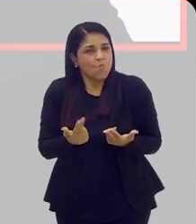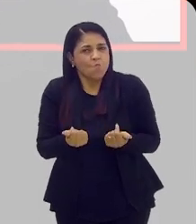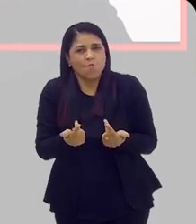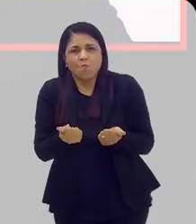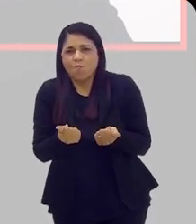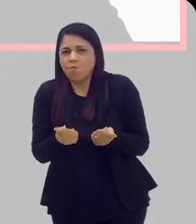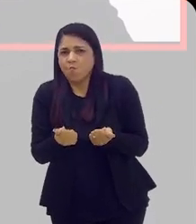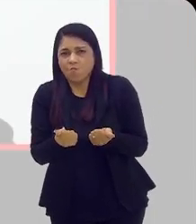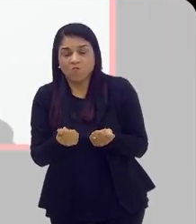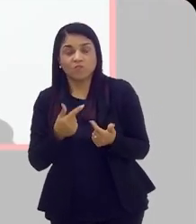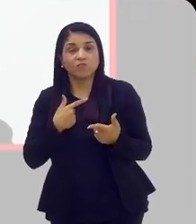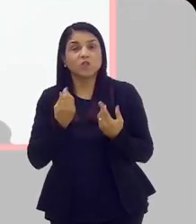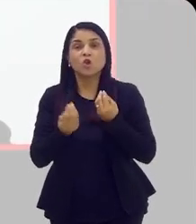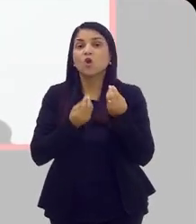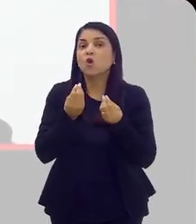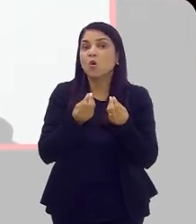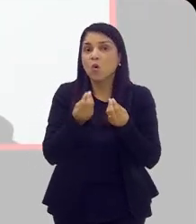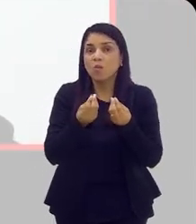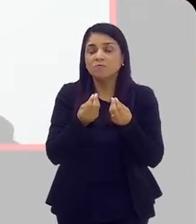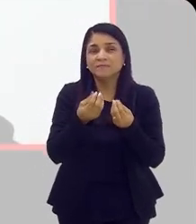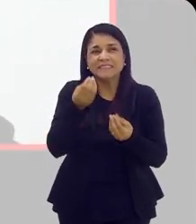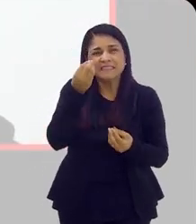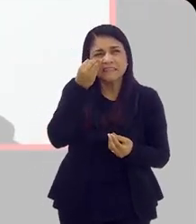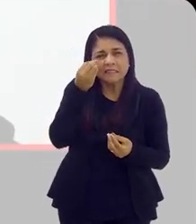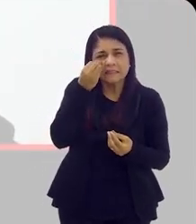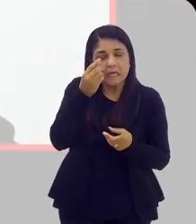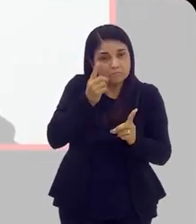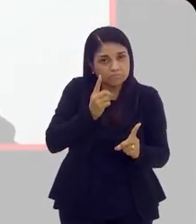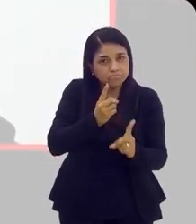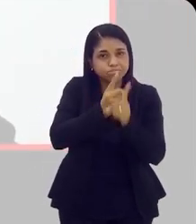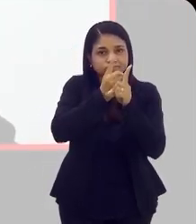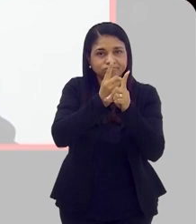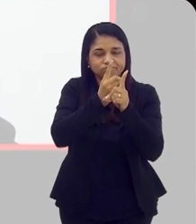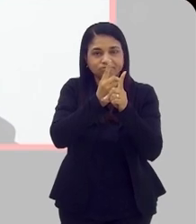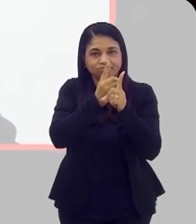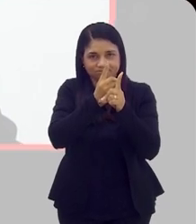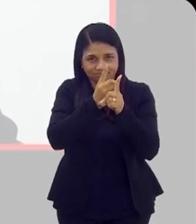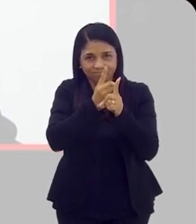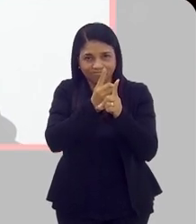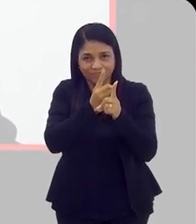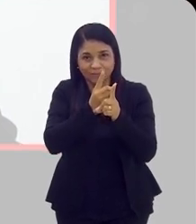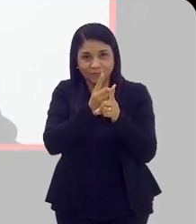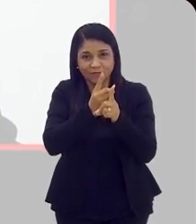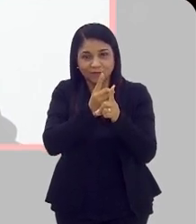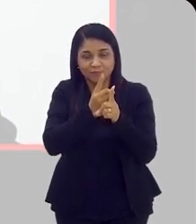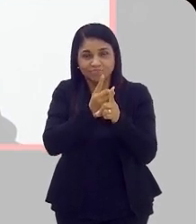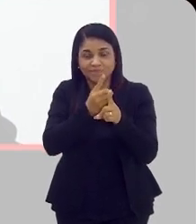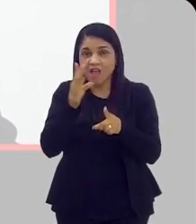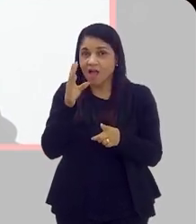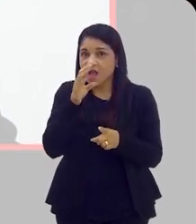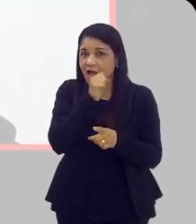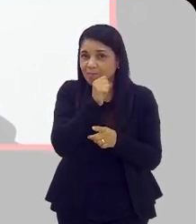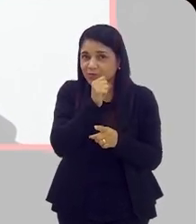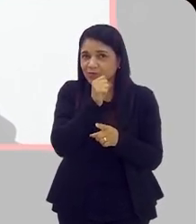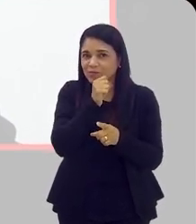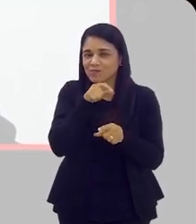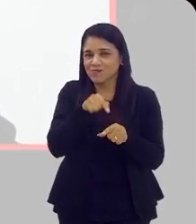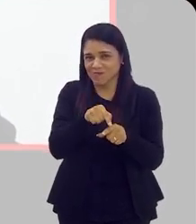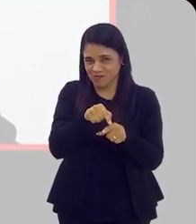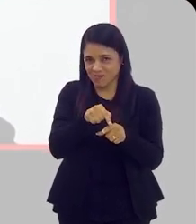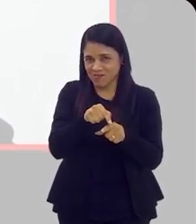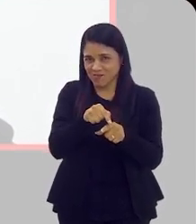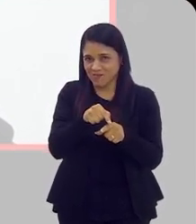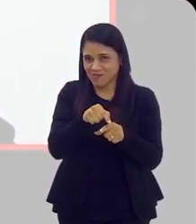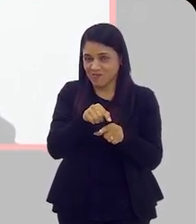Então, a única forma que a gente tem para tentar diagnosticar isso num tempo hábil, ou seja, numa janela de